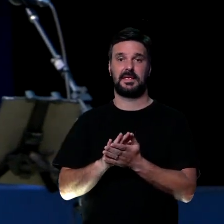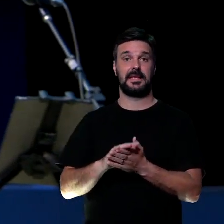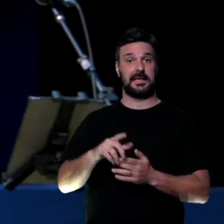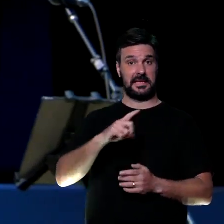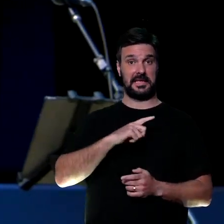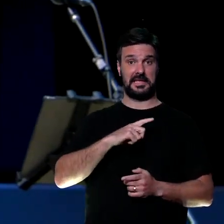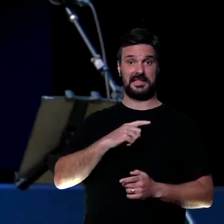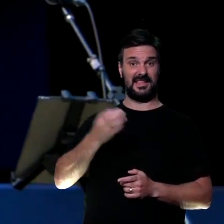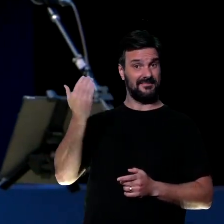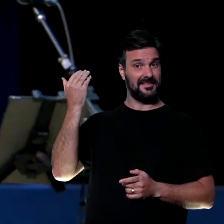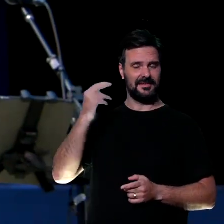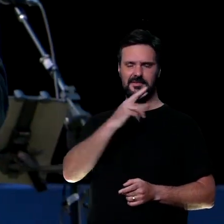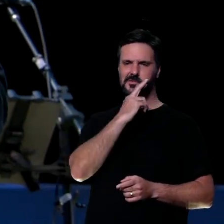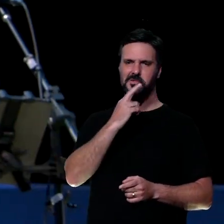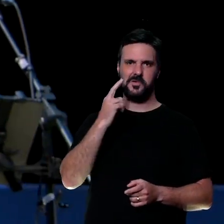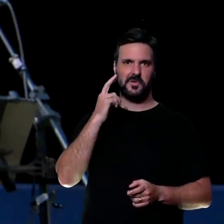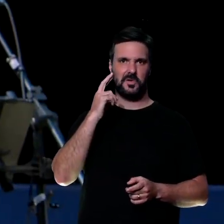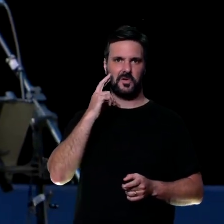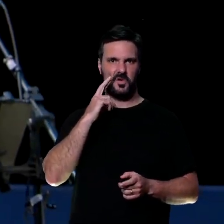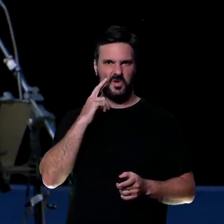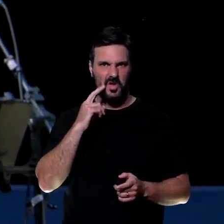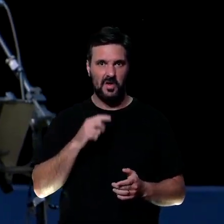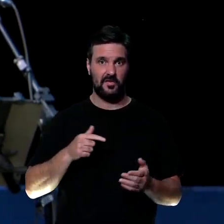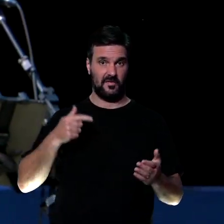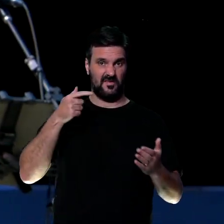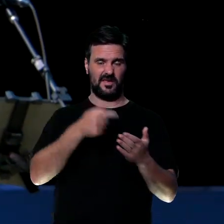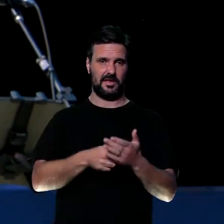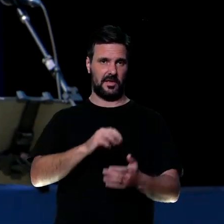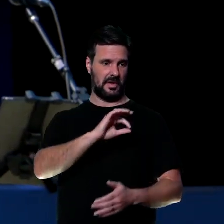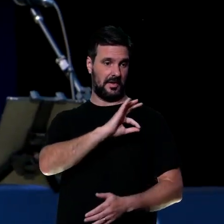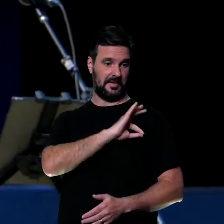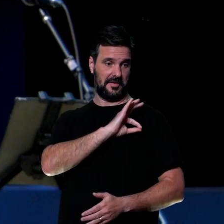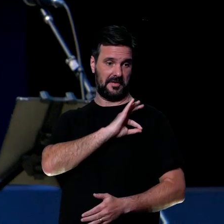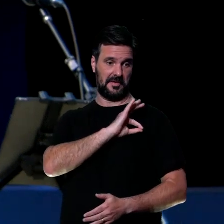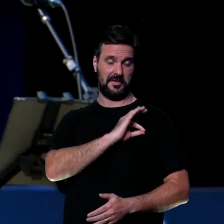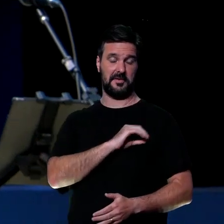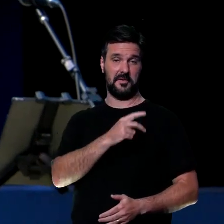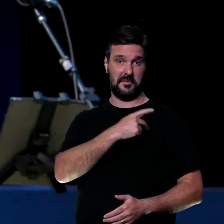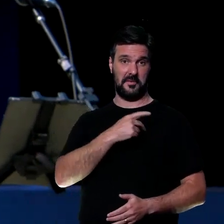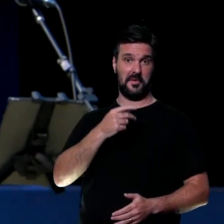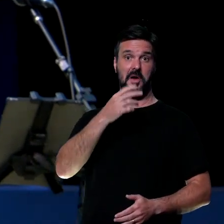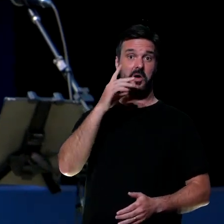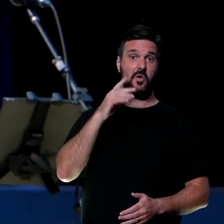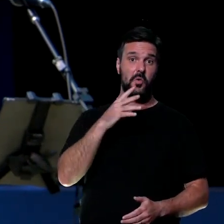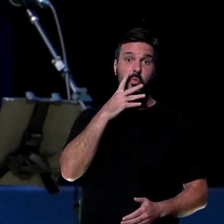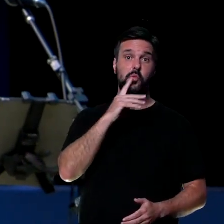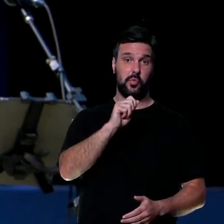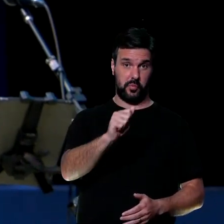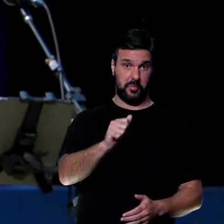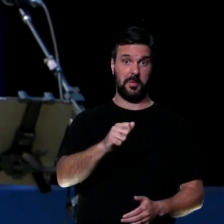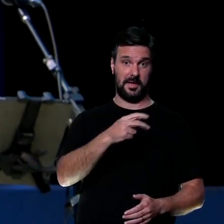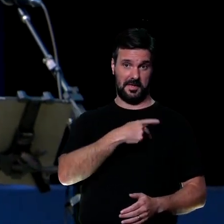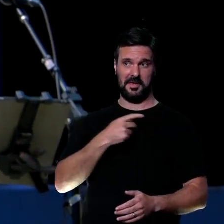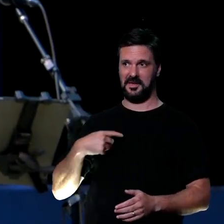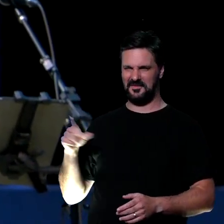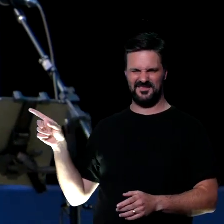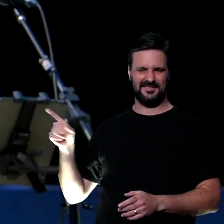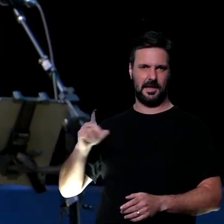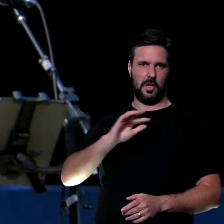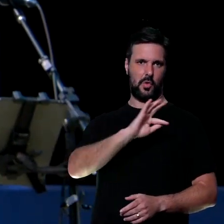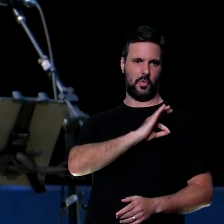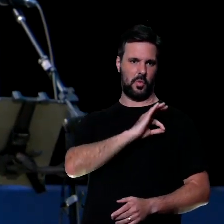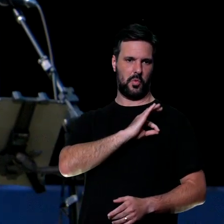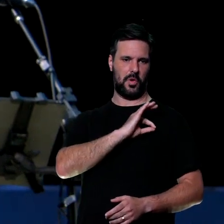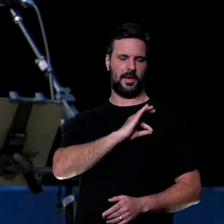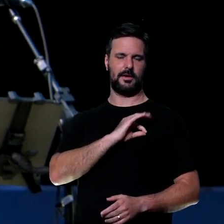E meu pai estava lá. Meu pai era policial militar. Tinha um bigodão, assim, imponente. Botava respeito. Cara, eu nem